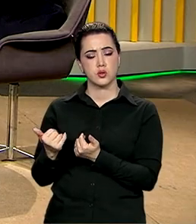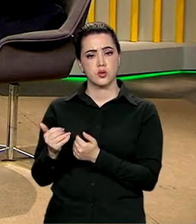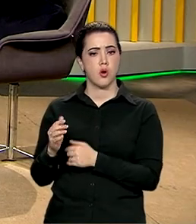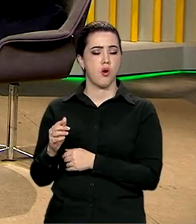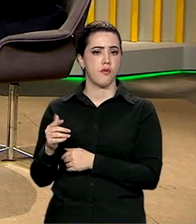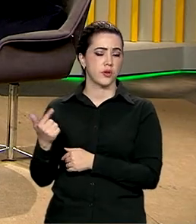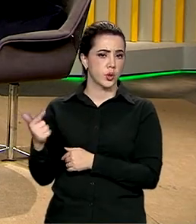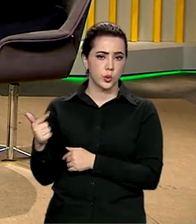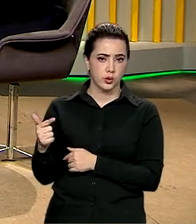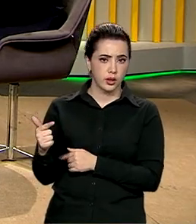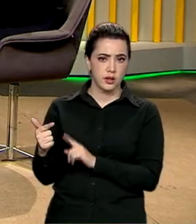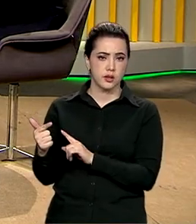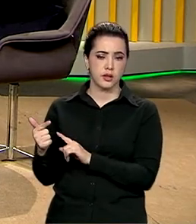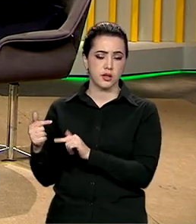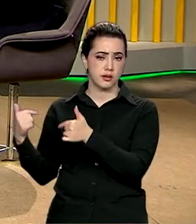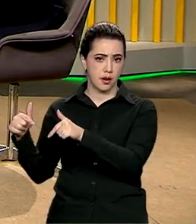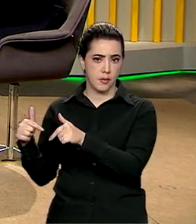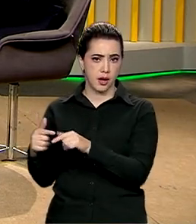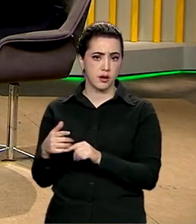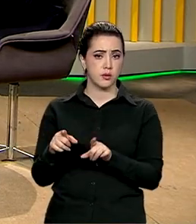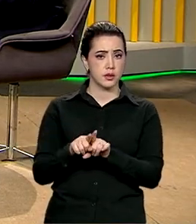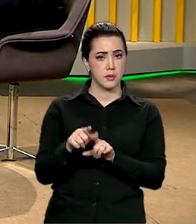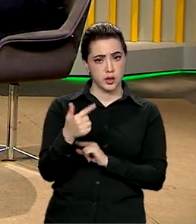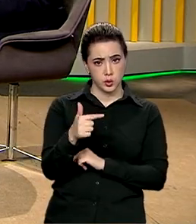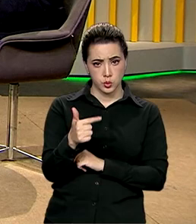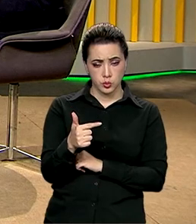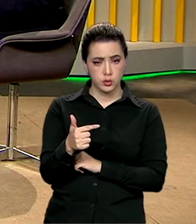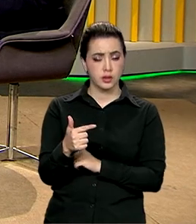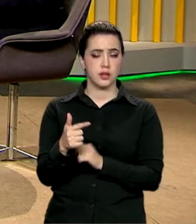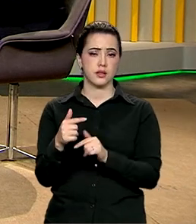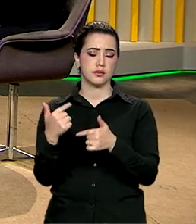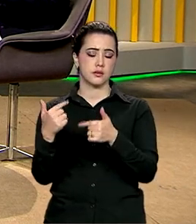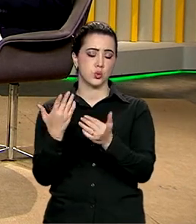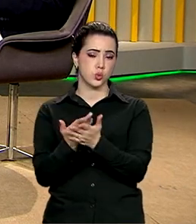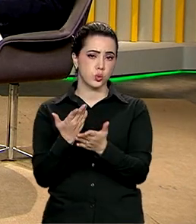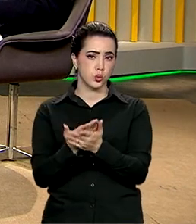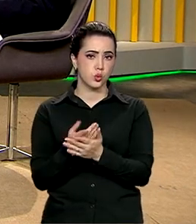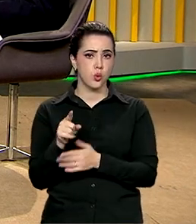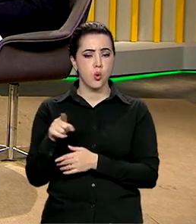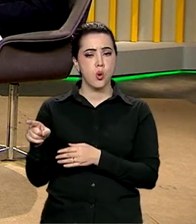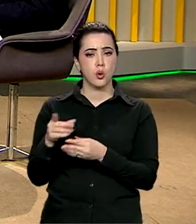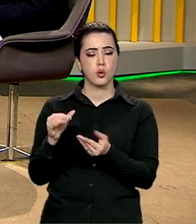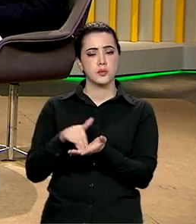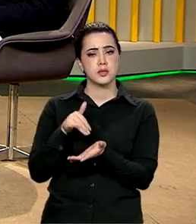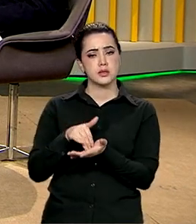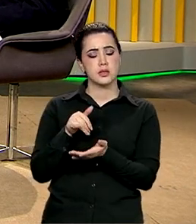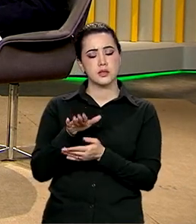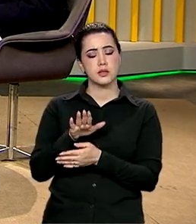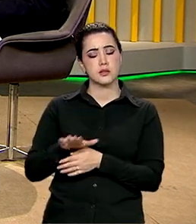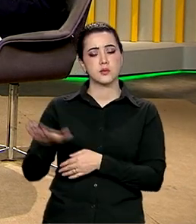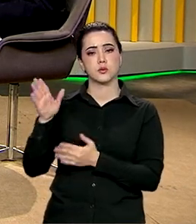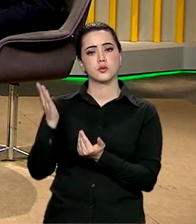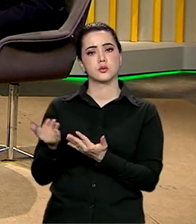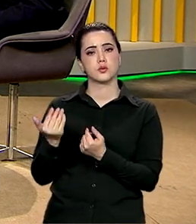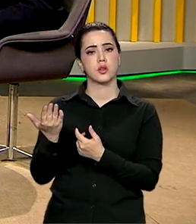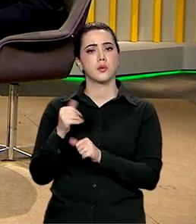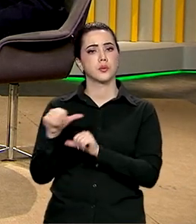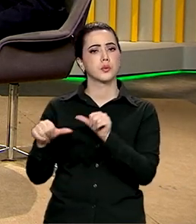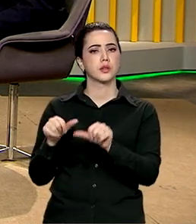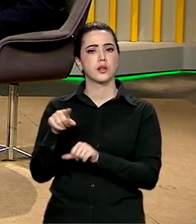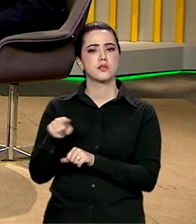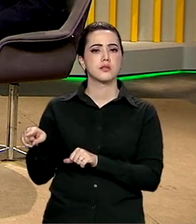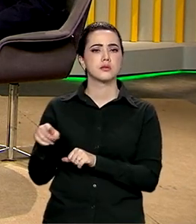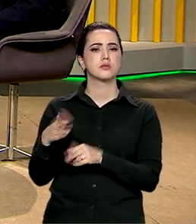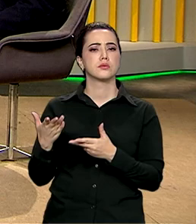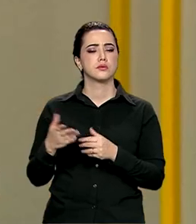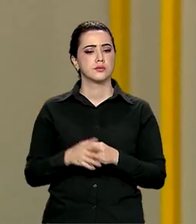que não tem acesso ao trabalho e também não tem acesso ao estudo. Como é que a Secretaria Nacional de Juventude pretende mudar esse quadro,